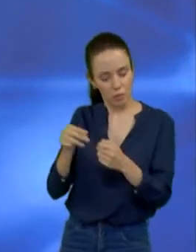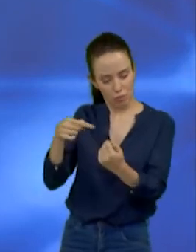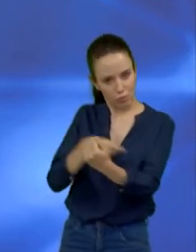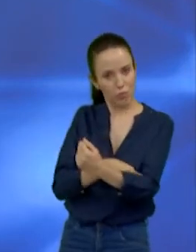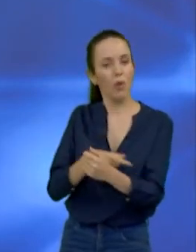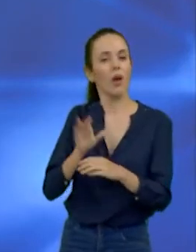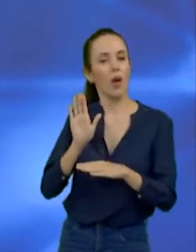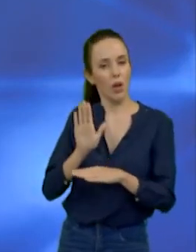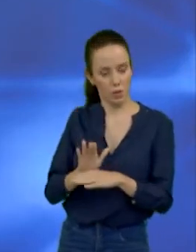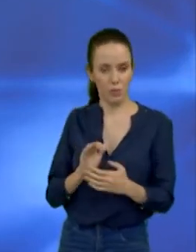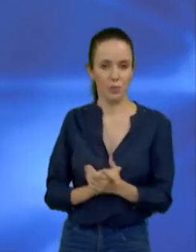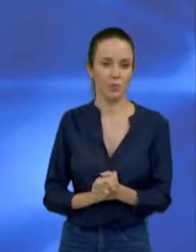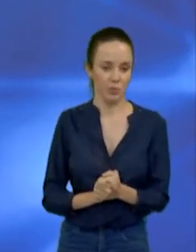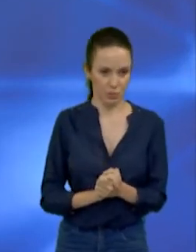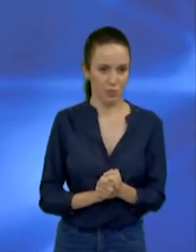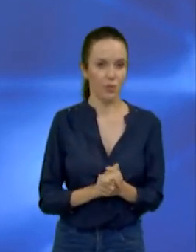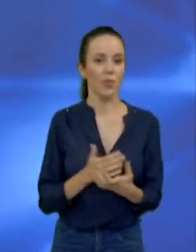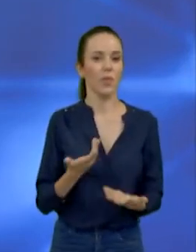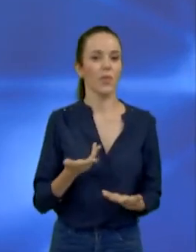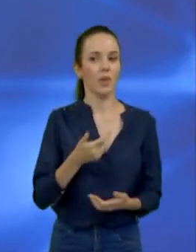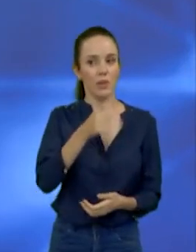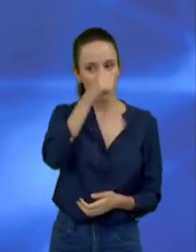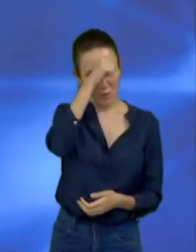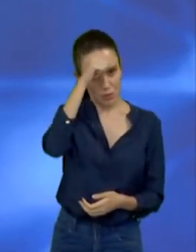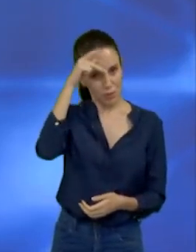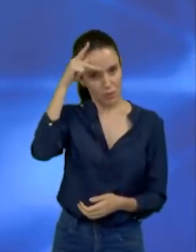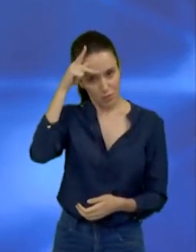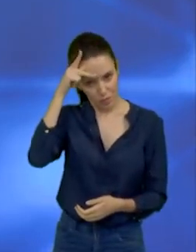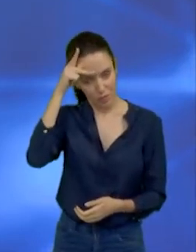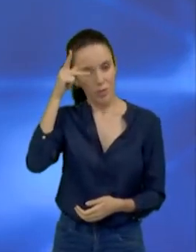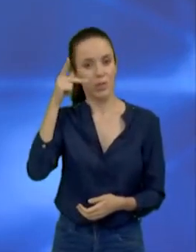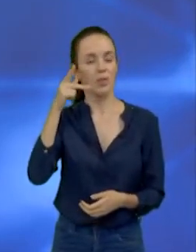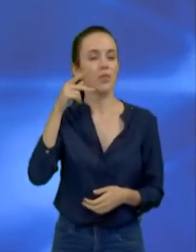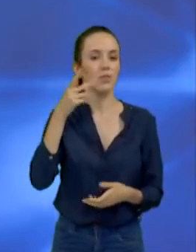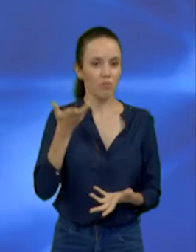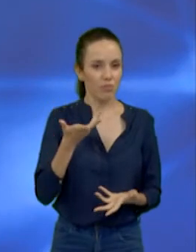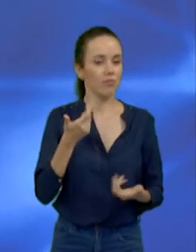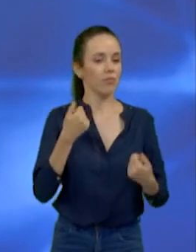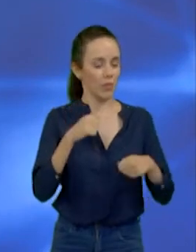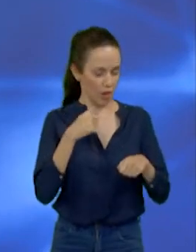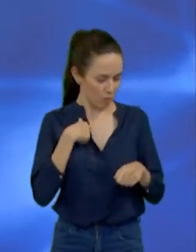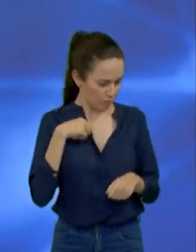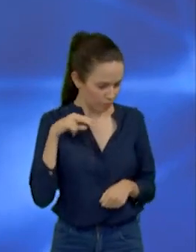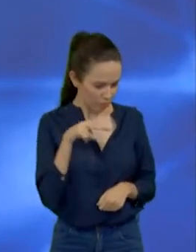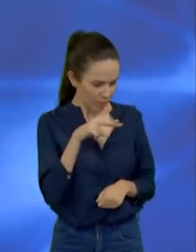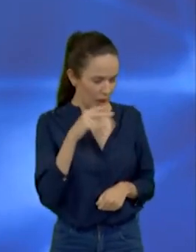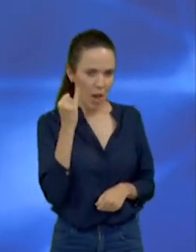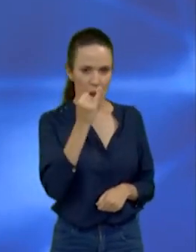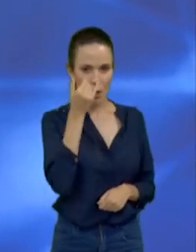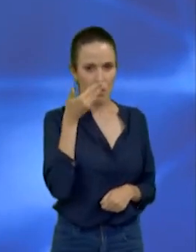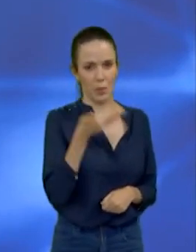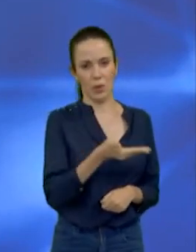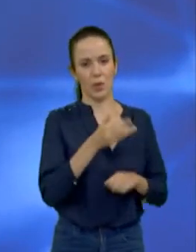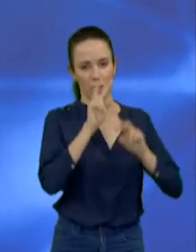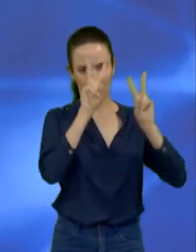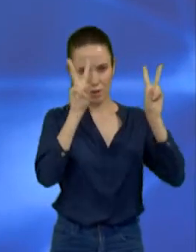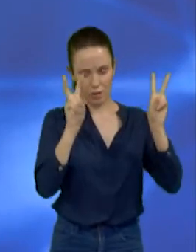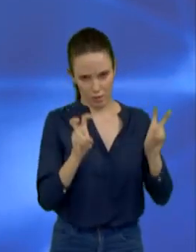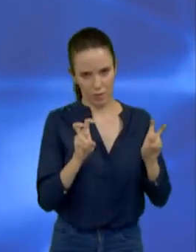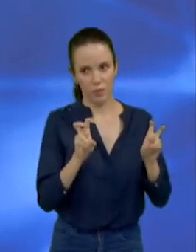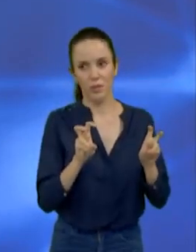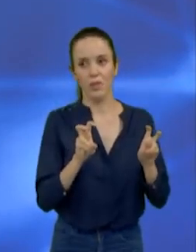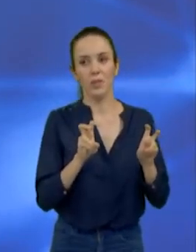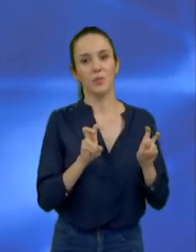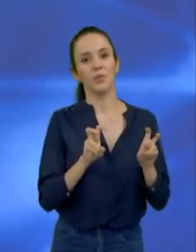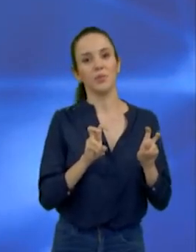Tenho certeza que no nosso governo a saúde vai ser olhada com respeito. Tenho certeza que vamos gastar muito menos na construção